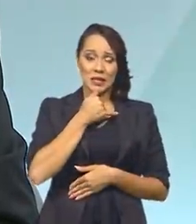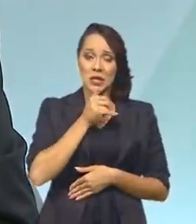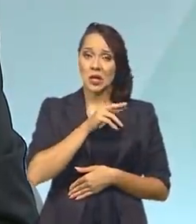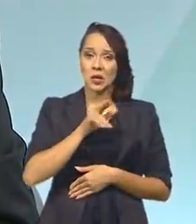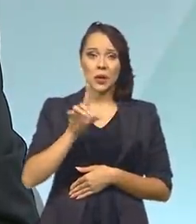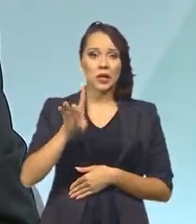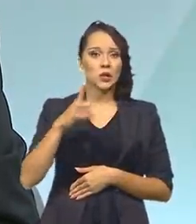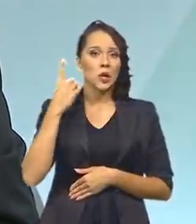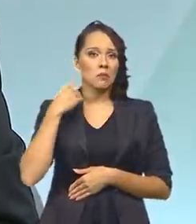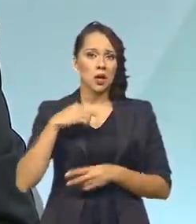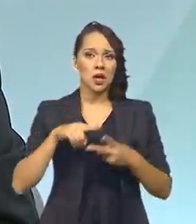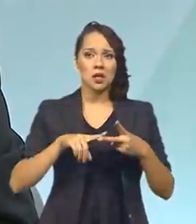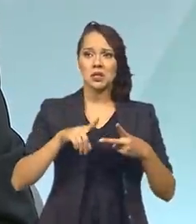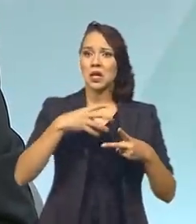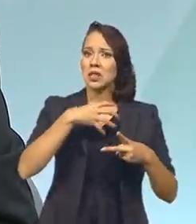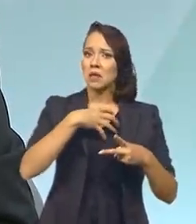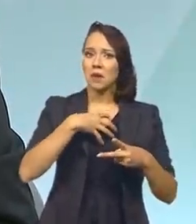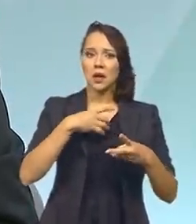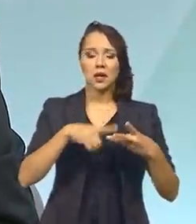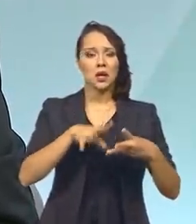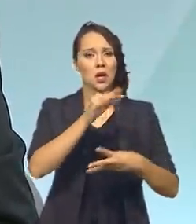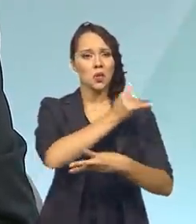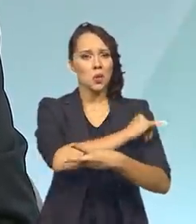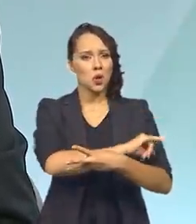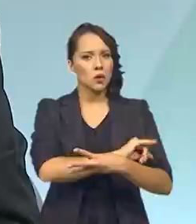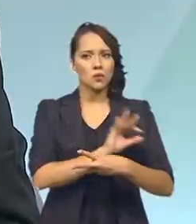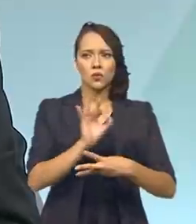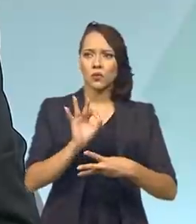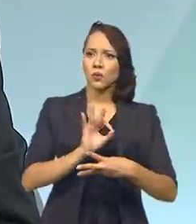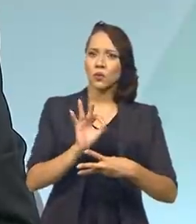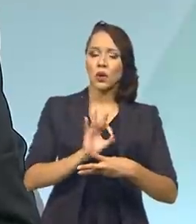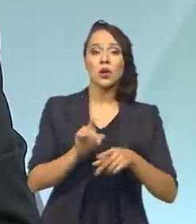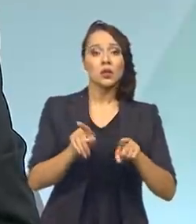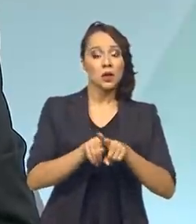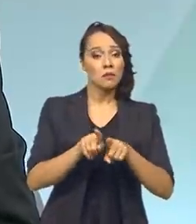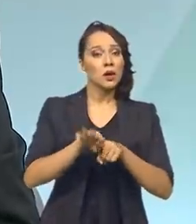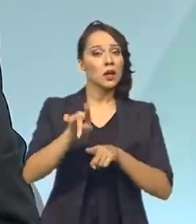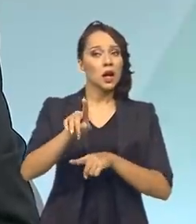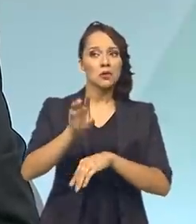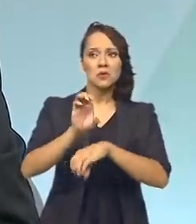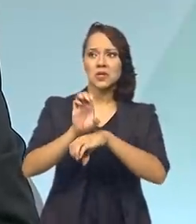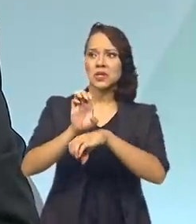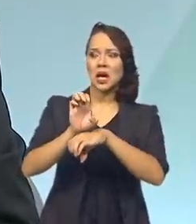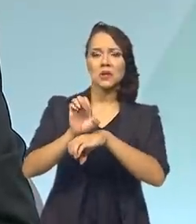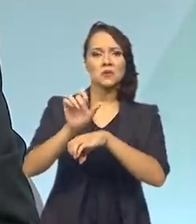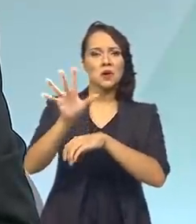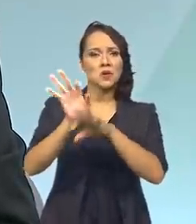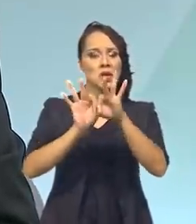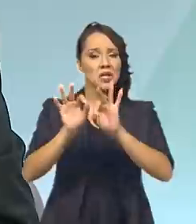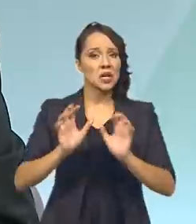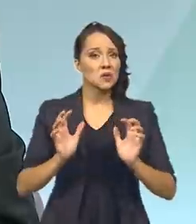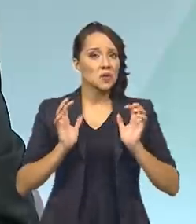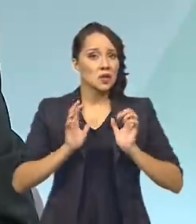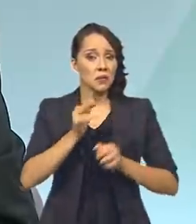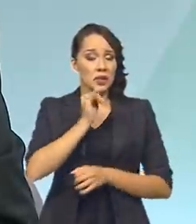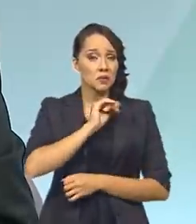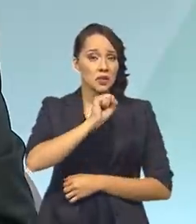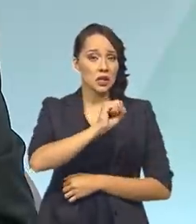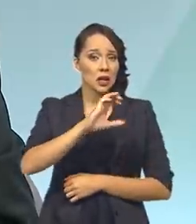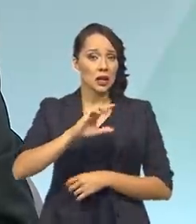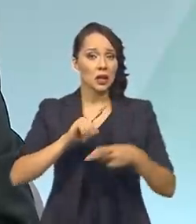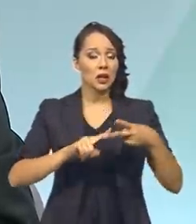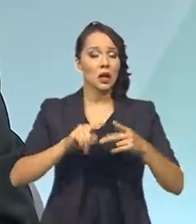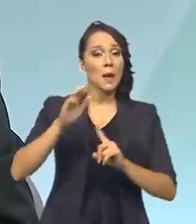em Minas Gerais, na Bahia, no Rio de Janeiro, até nos estados mais organizados e mais ricos, como Santa Catarina,